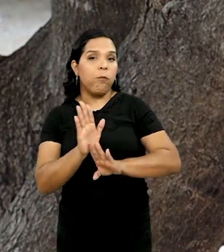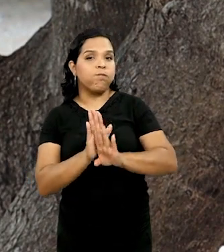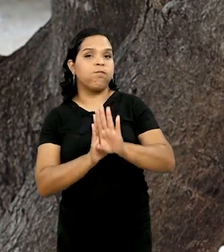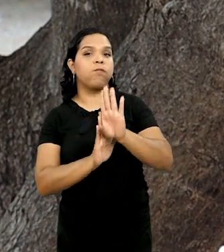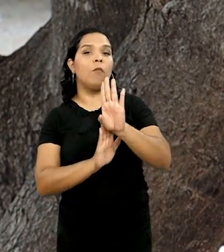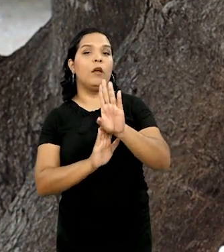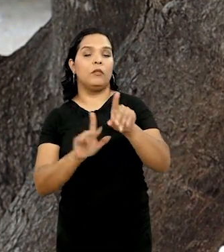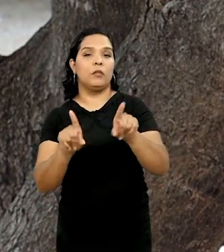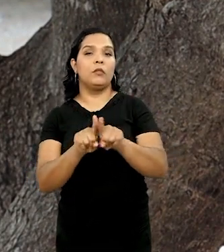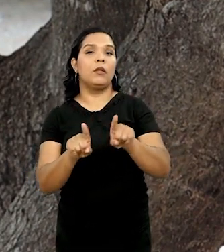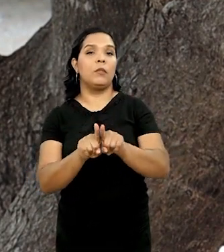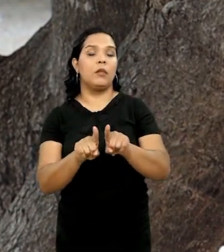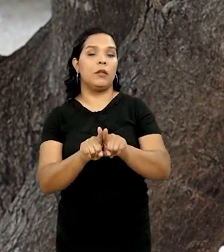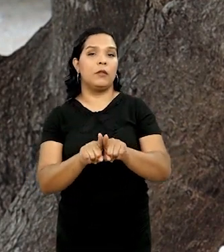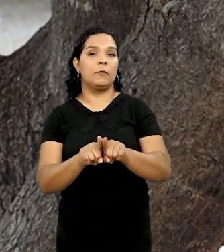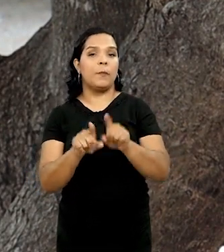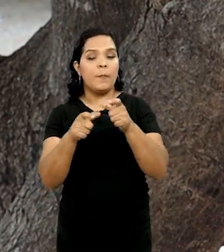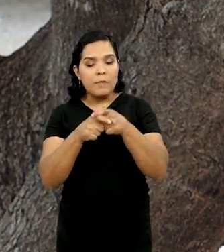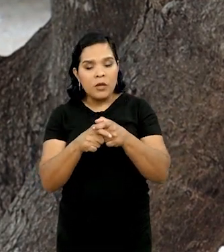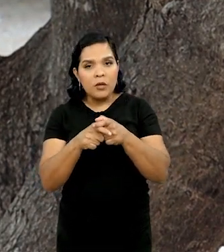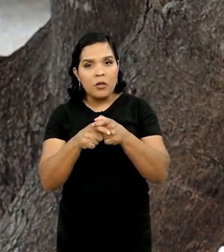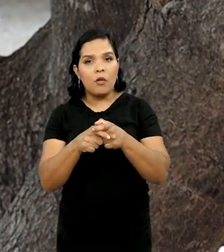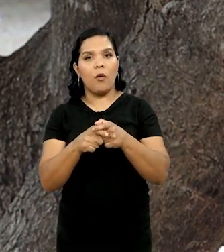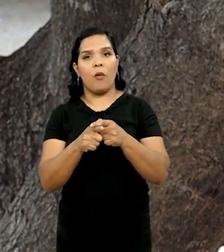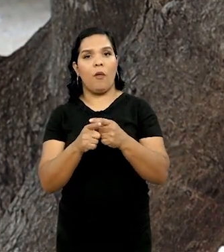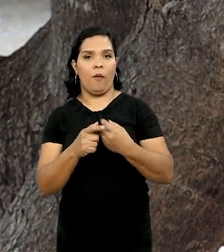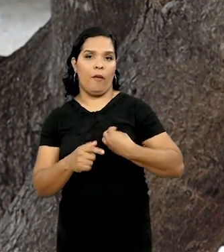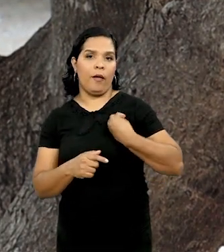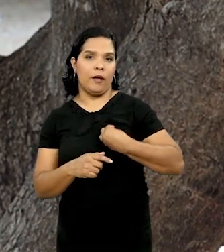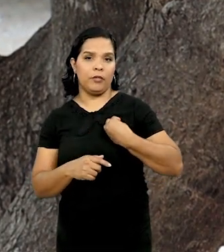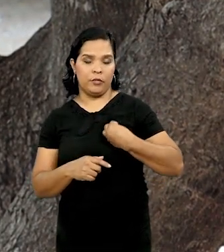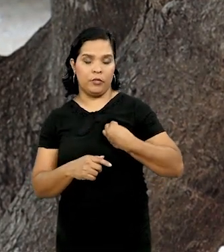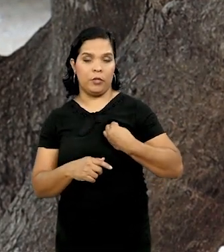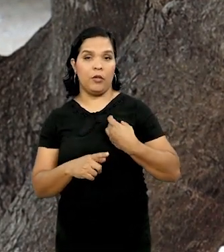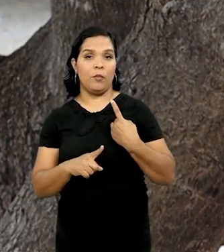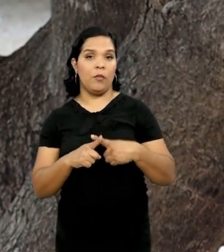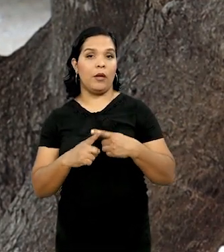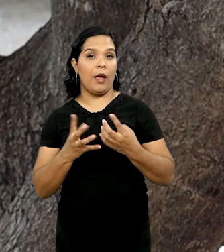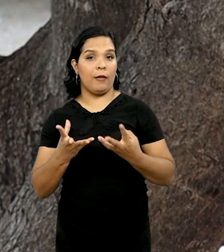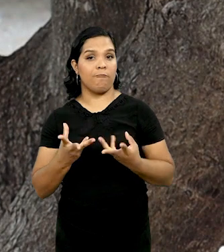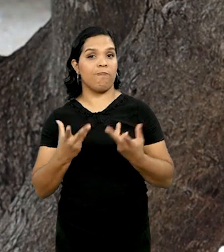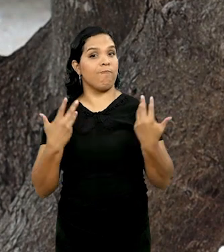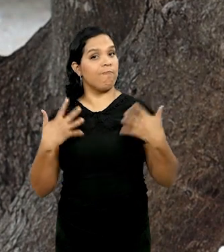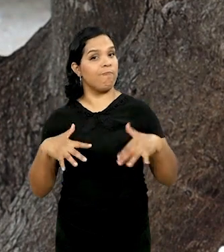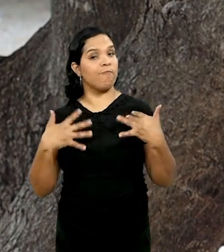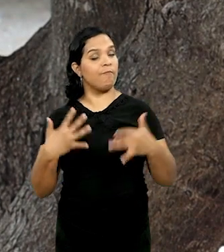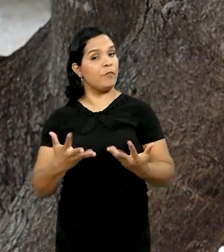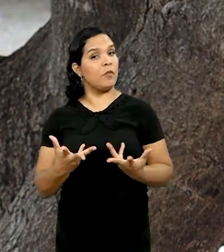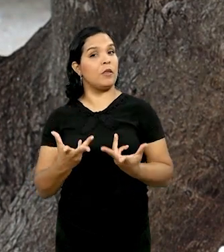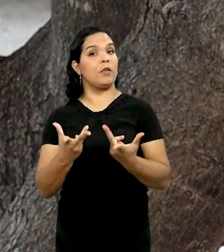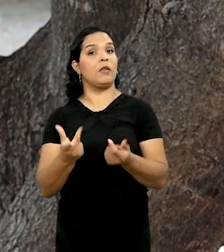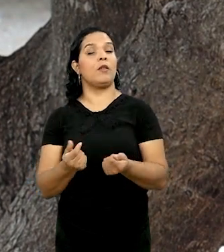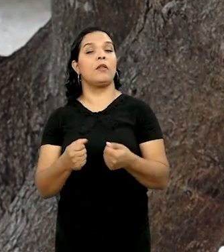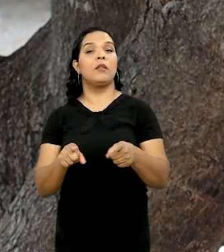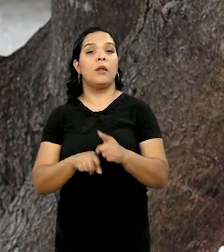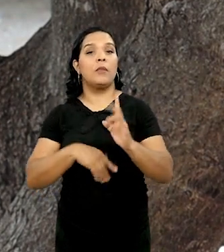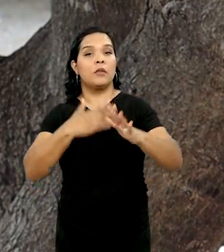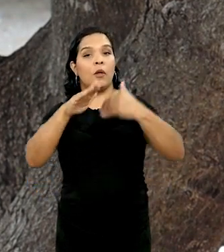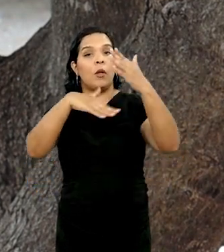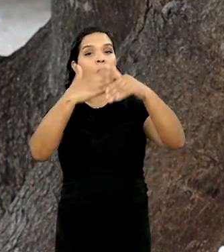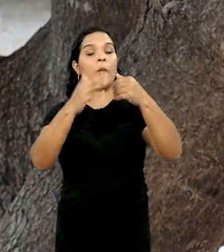produção de micro-organismos. Porque já que é um material rico, então proporciona o